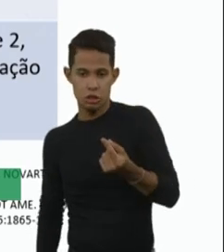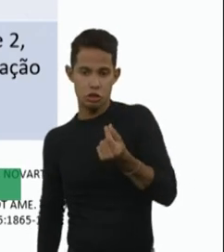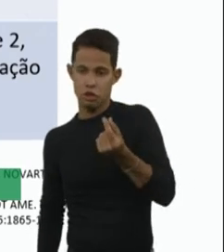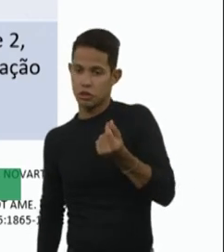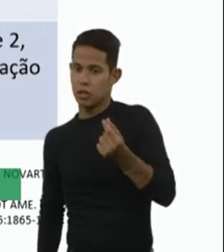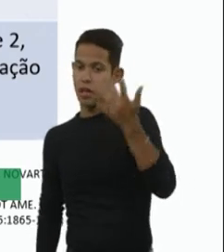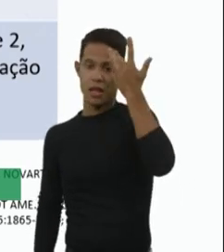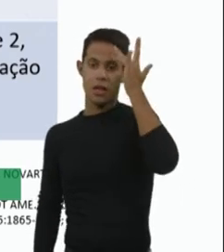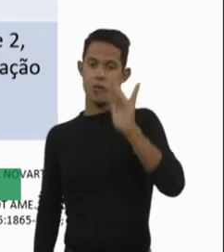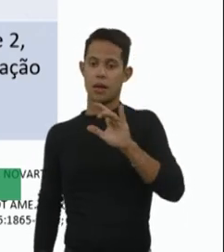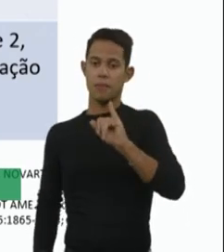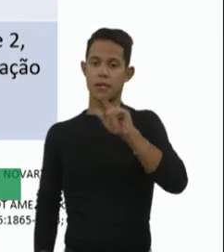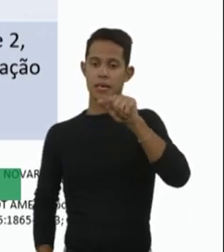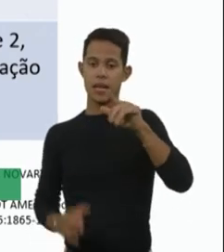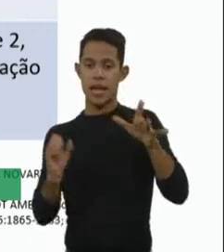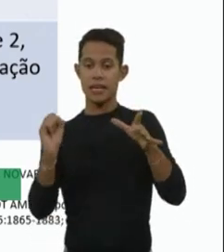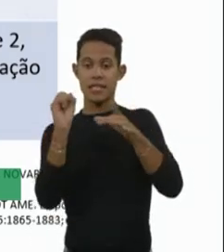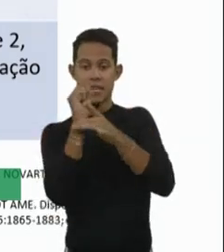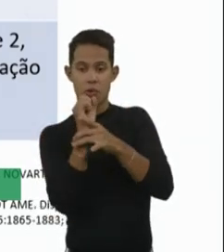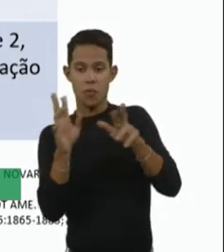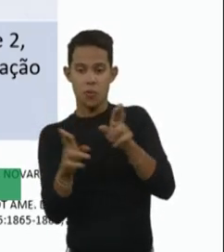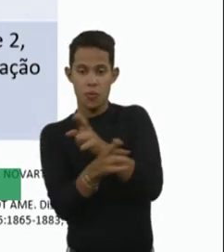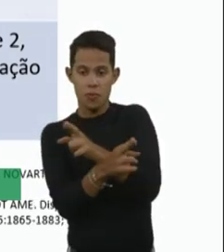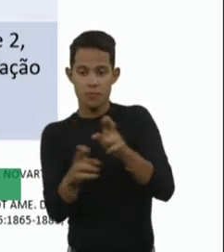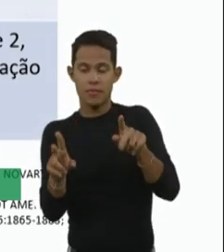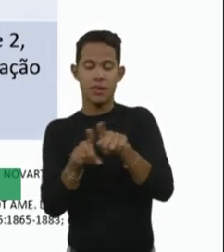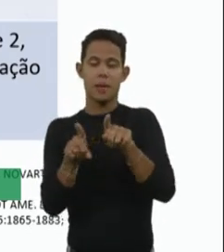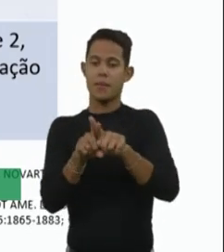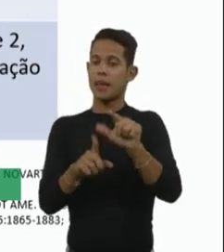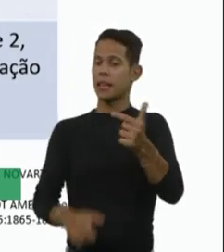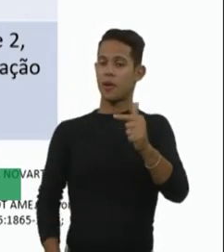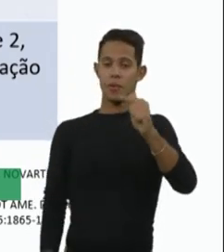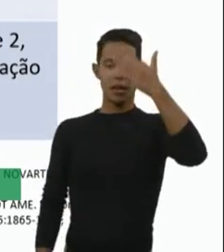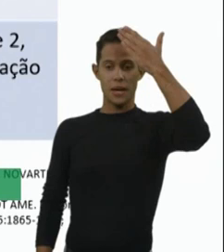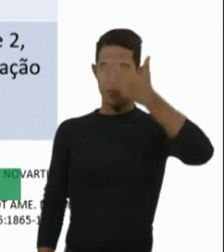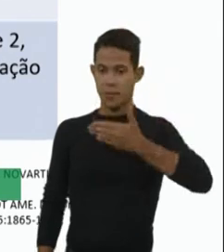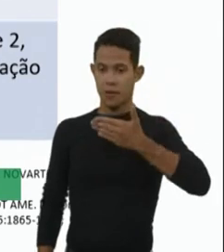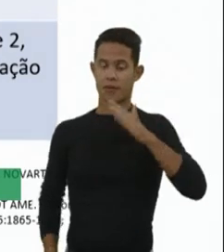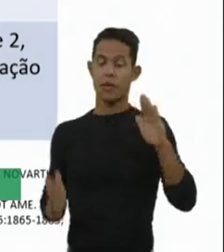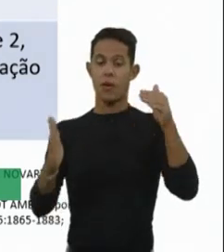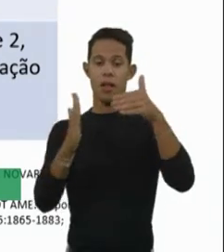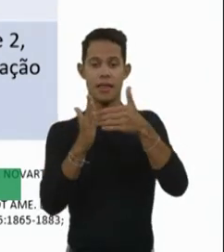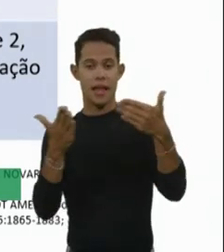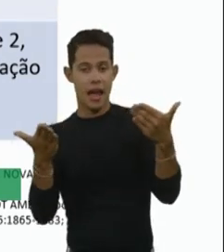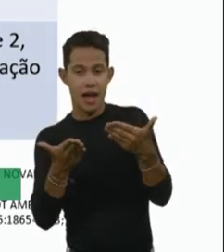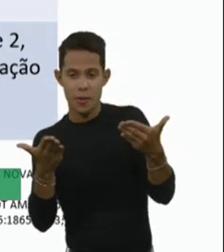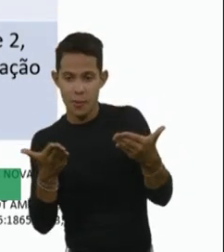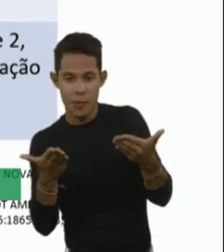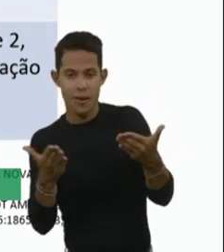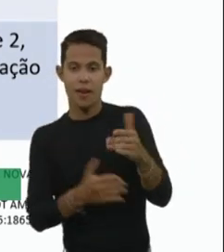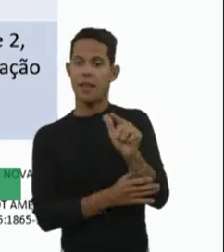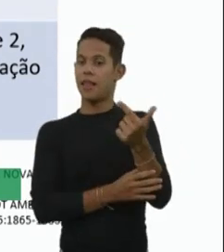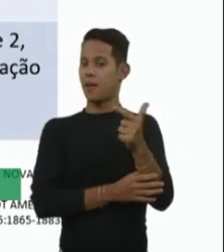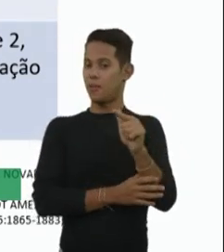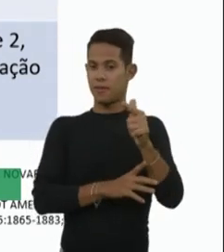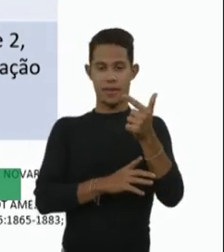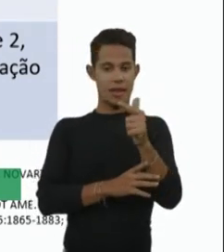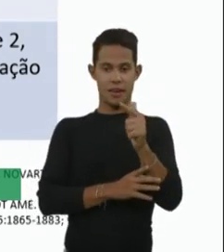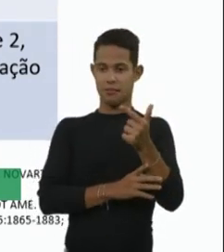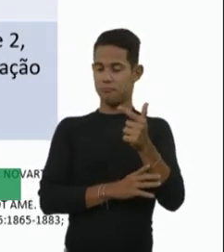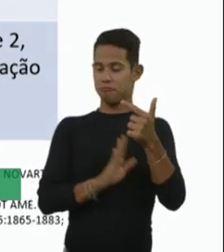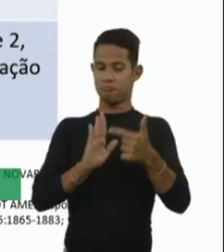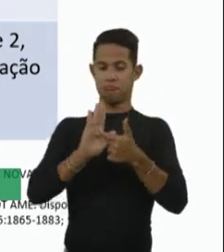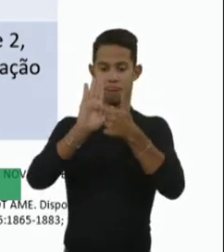se é seguro associar, né, e a gente não tem evidência de benefício, então, até o momento não está indicado fazer